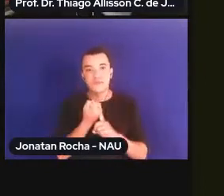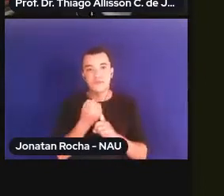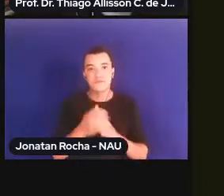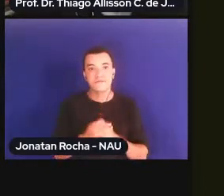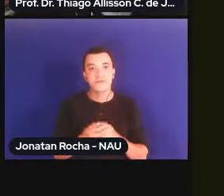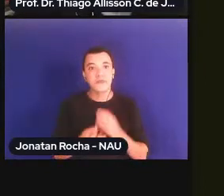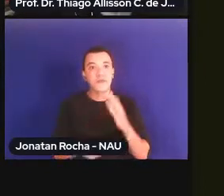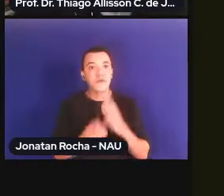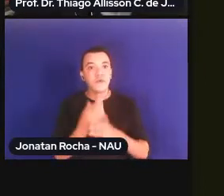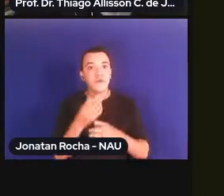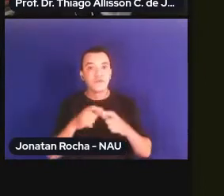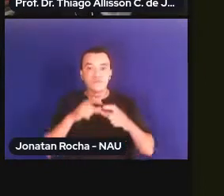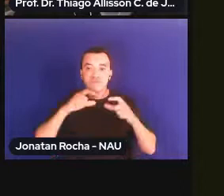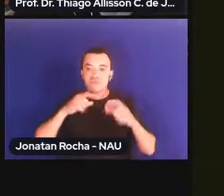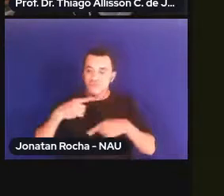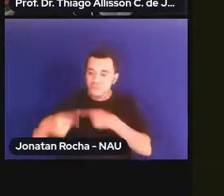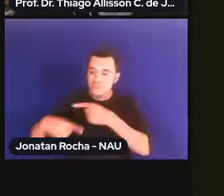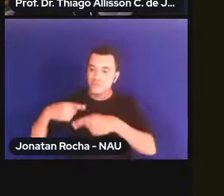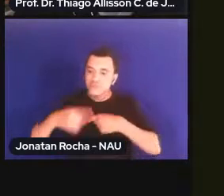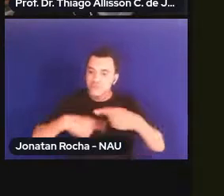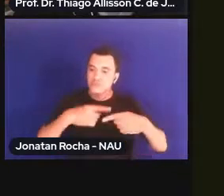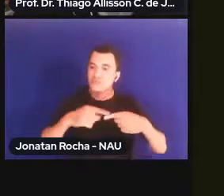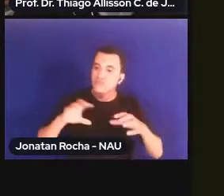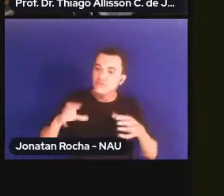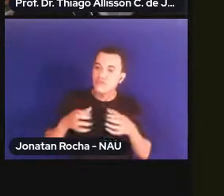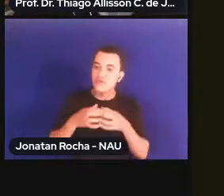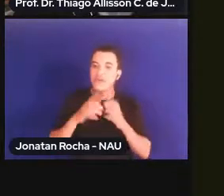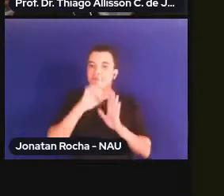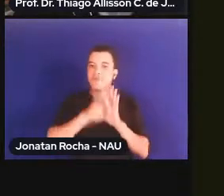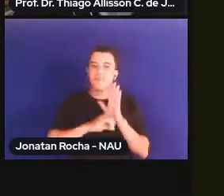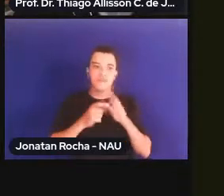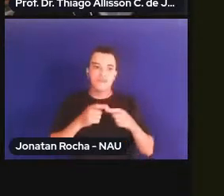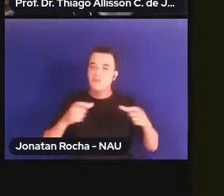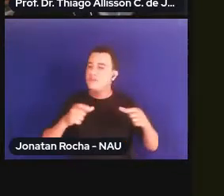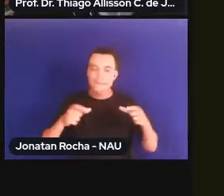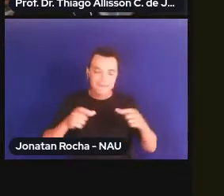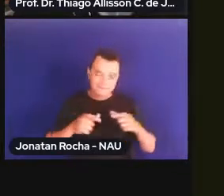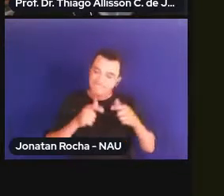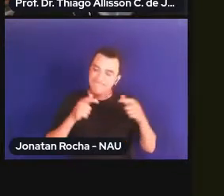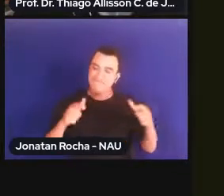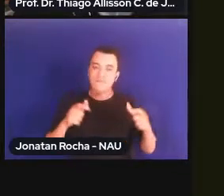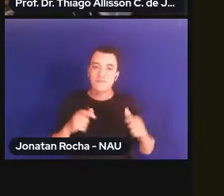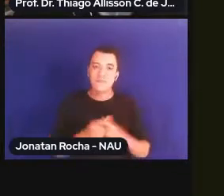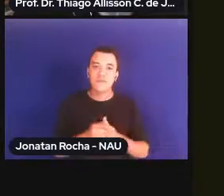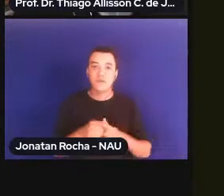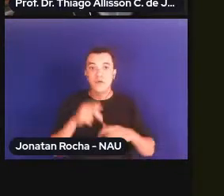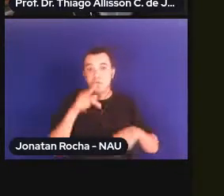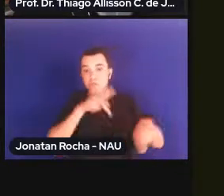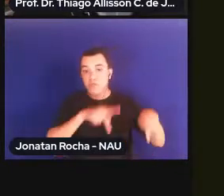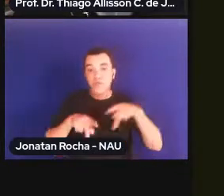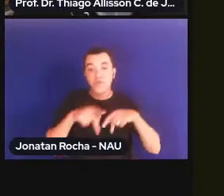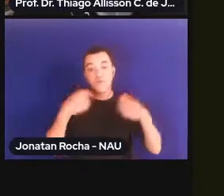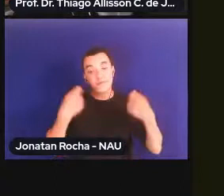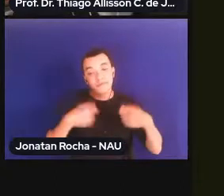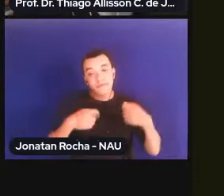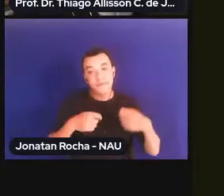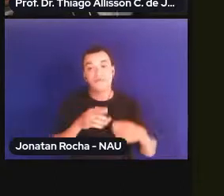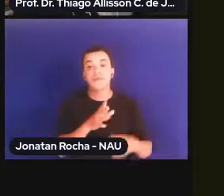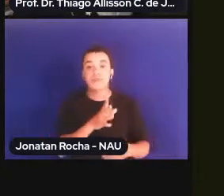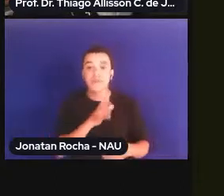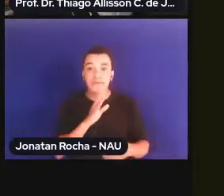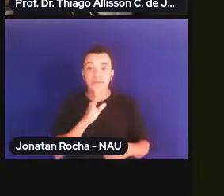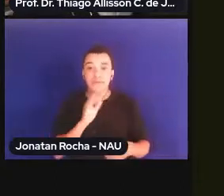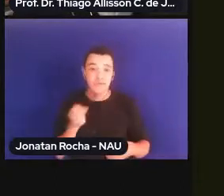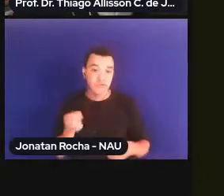somando-se gerações direito nunca é demais são direitos que o povo precisa então conhecer não digo nada de novo